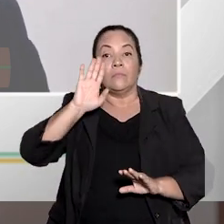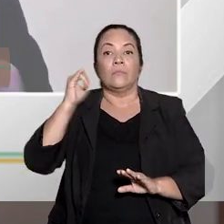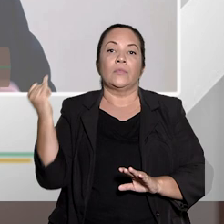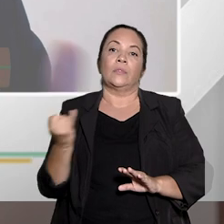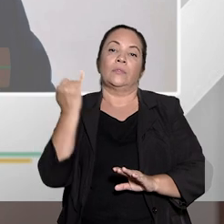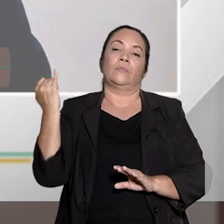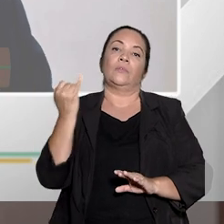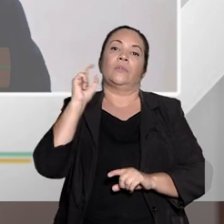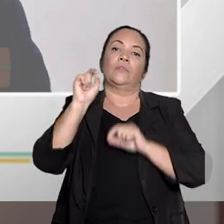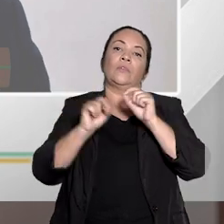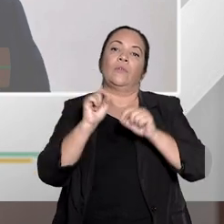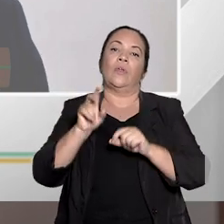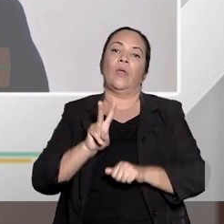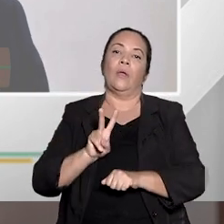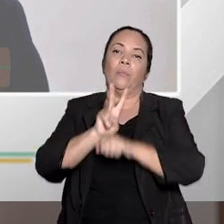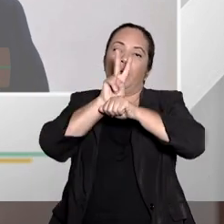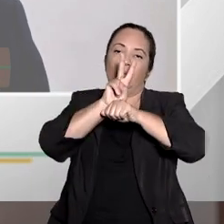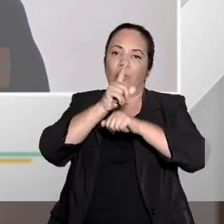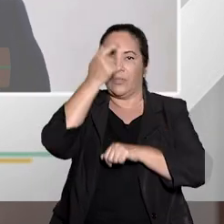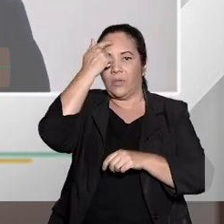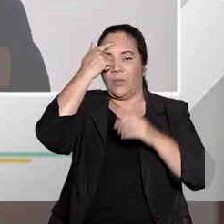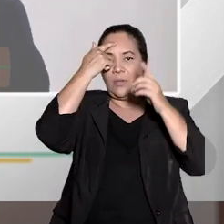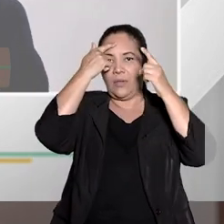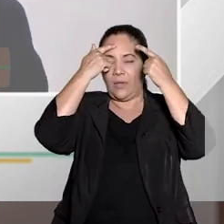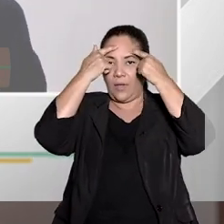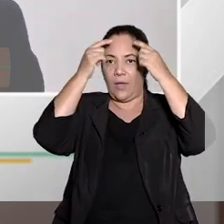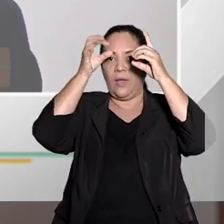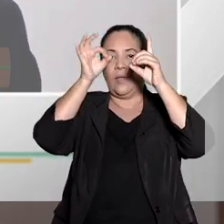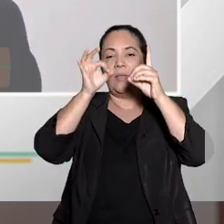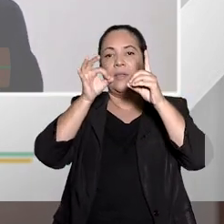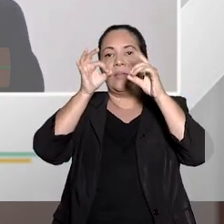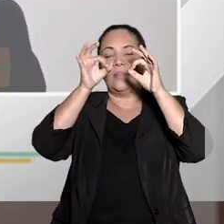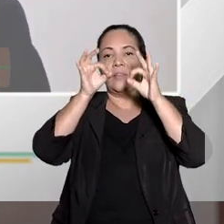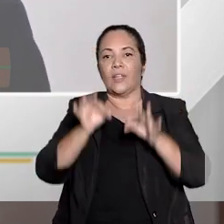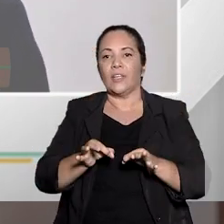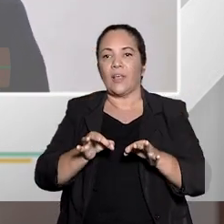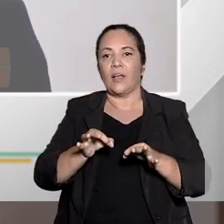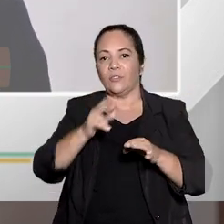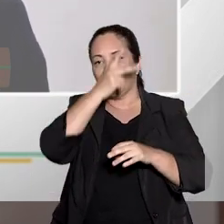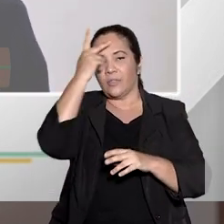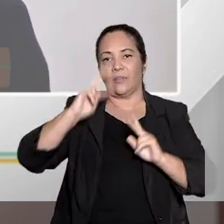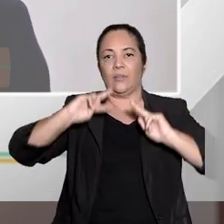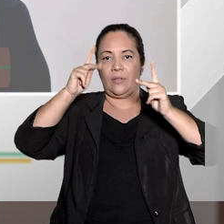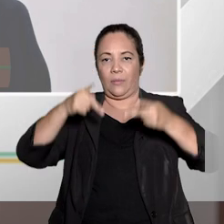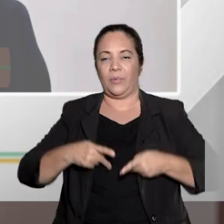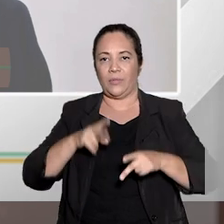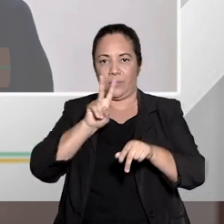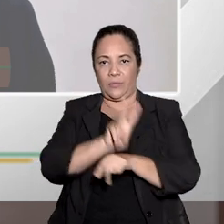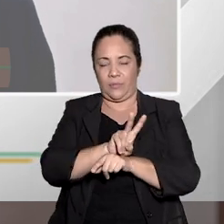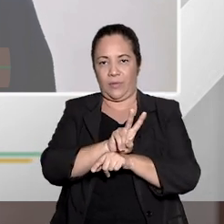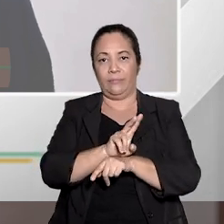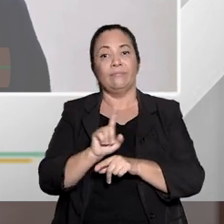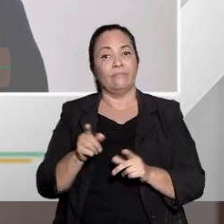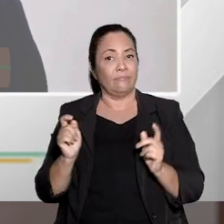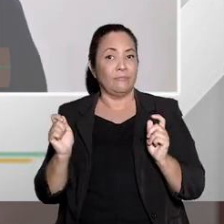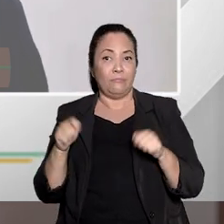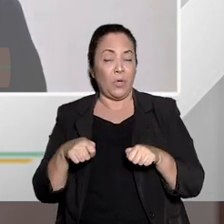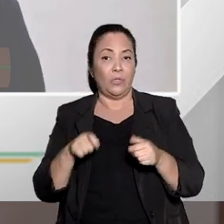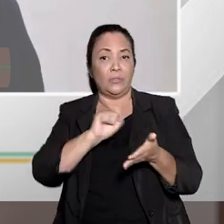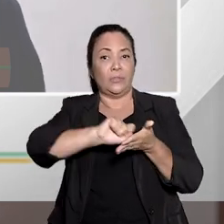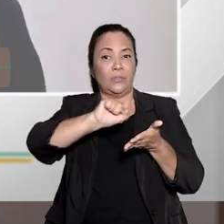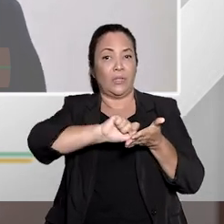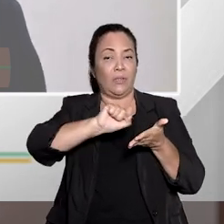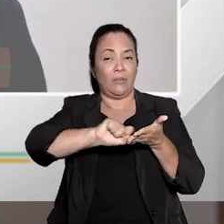protegido legitimam que você dê uma amplitude mais alargada, que você permita, de modo mais